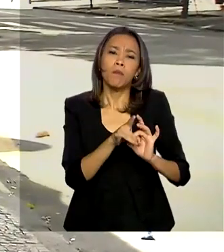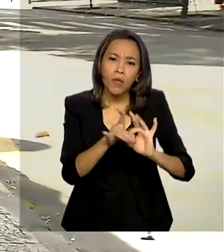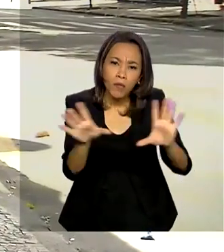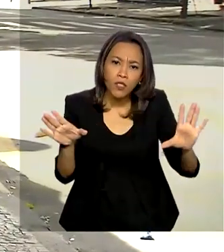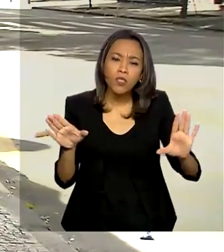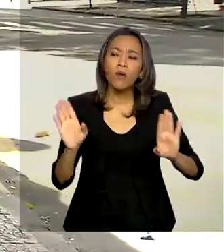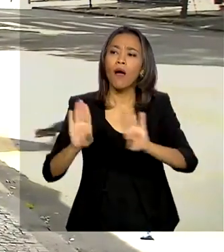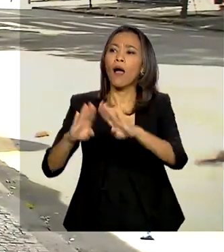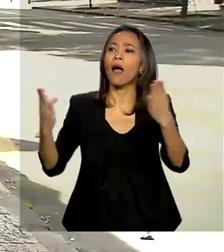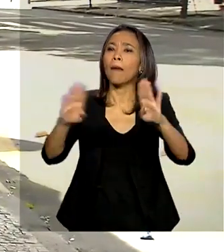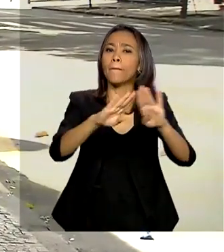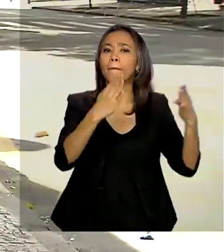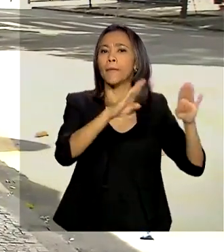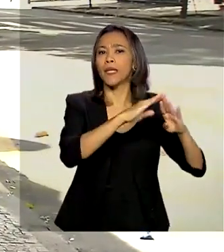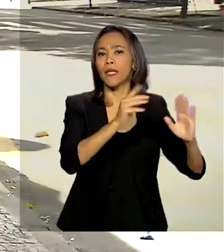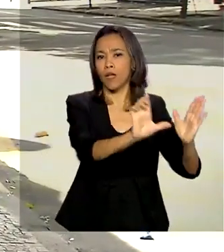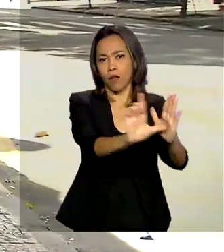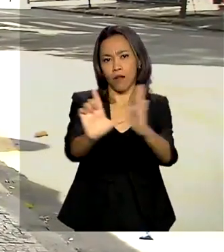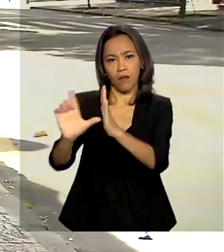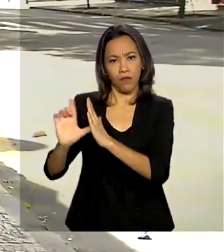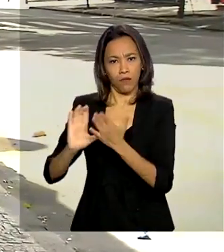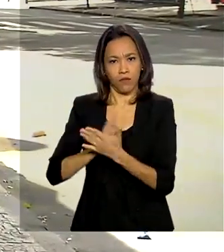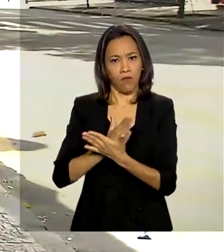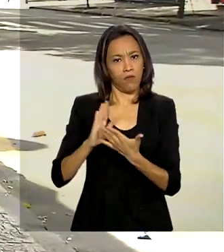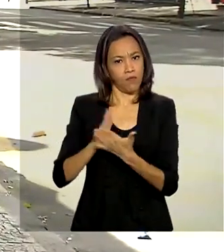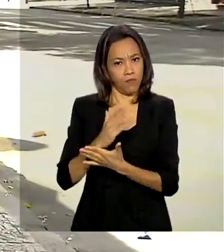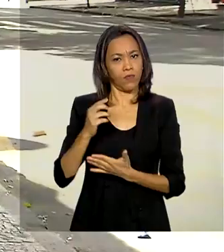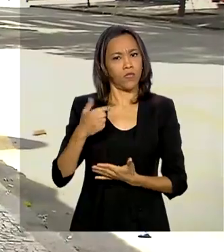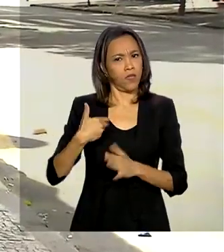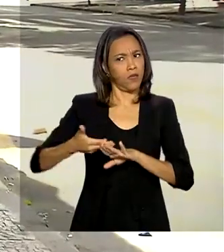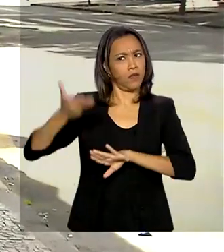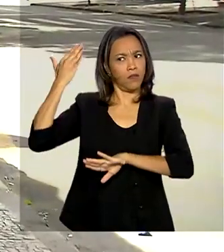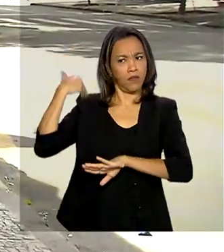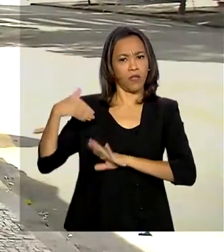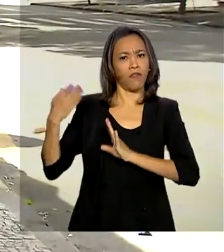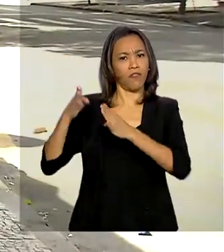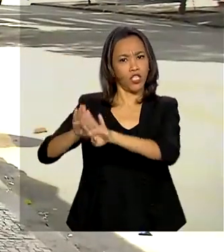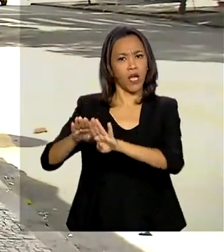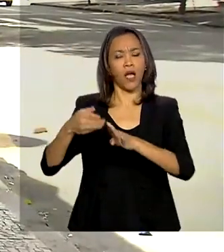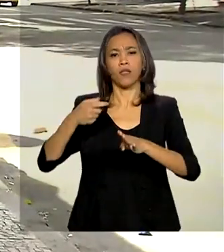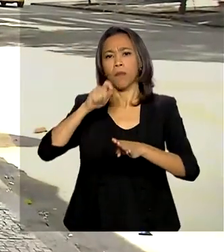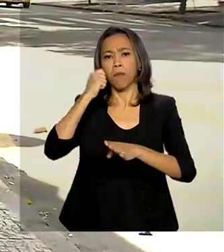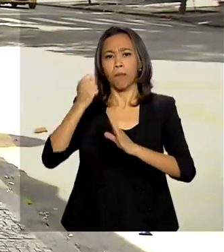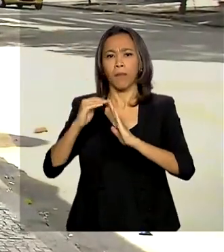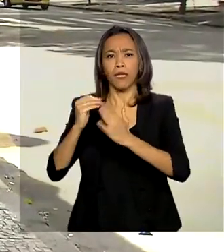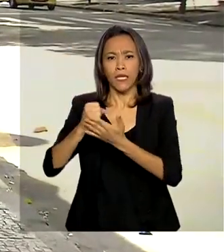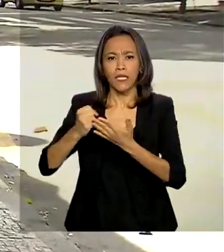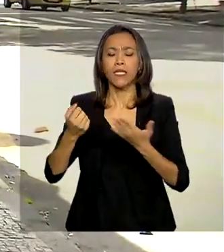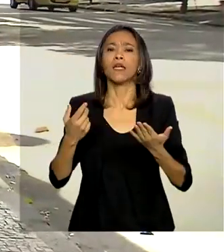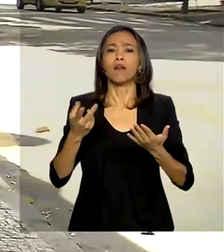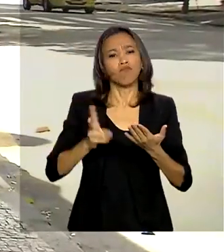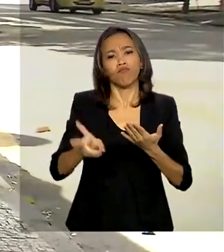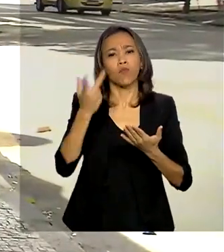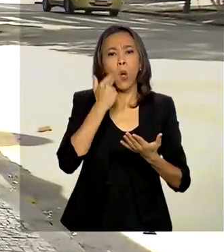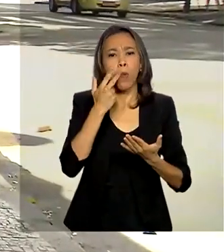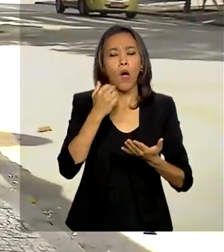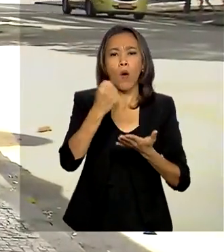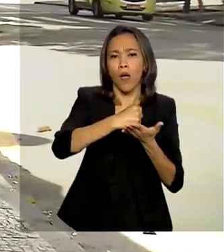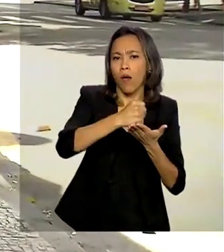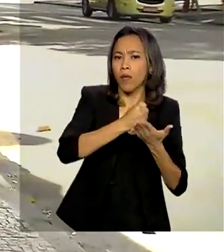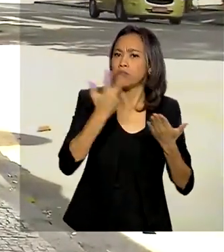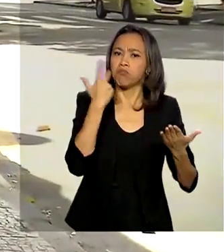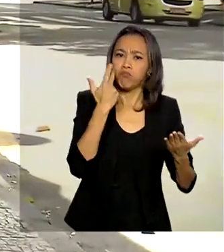estabelecimentos comerciais que estavam fechados desde a última terça-feira. A gente lembra que mercados, padarias e farmácias já vinham funcionando normalmente,